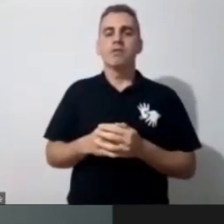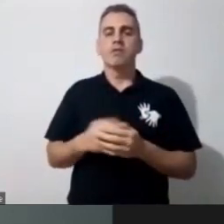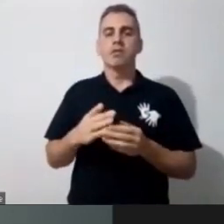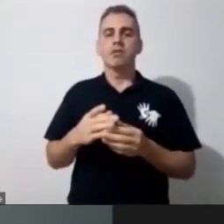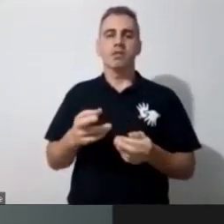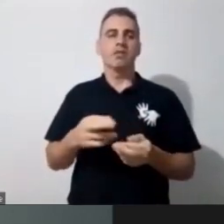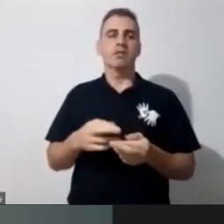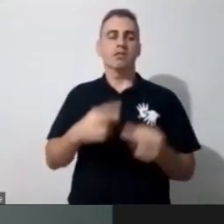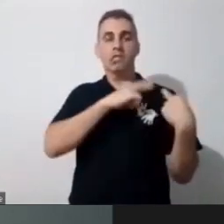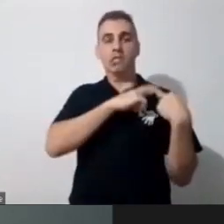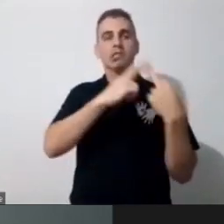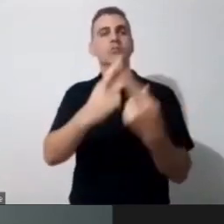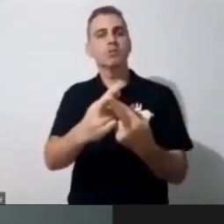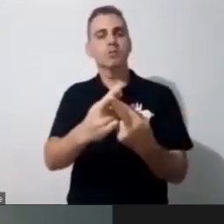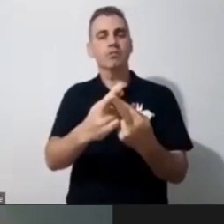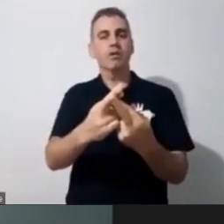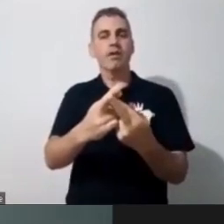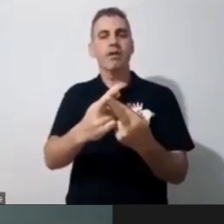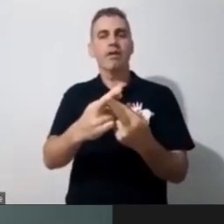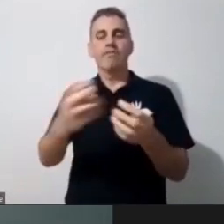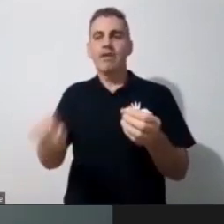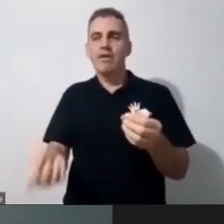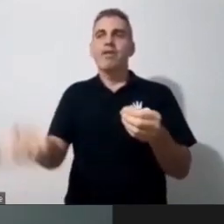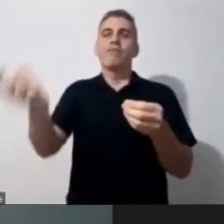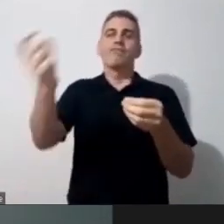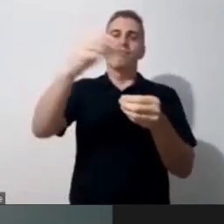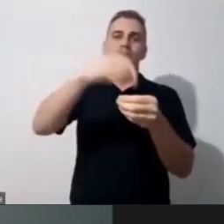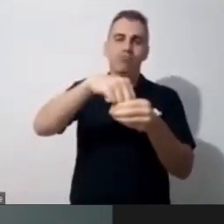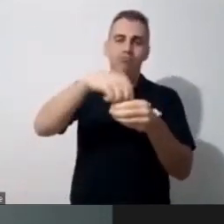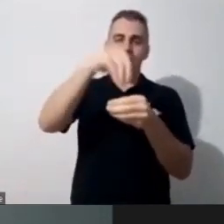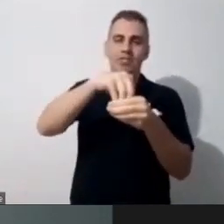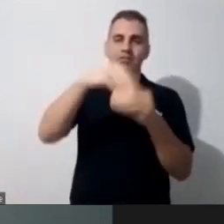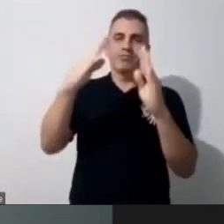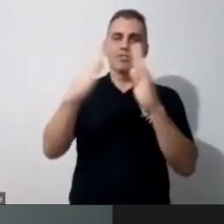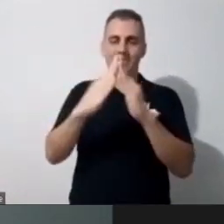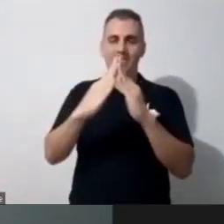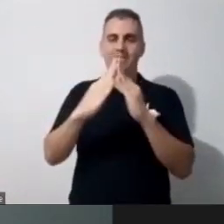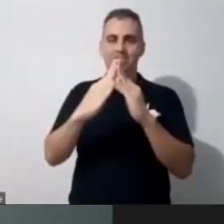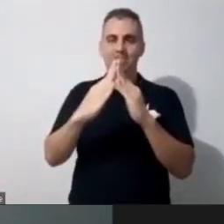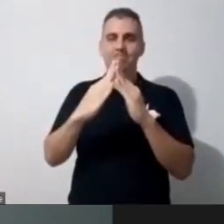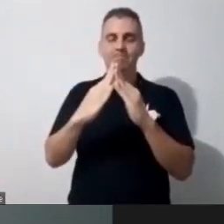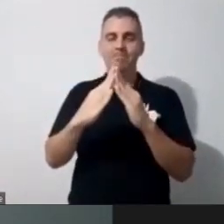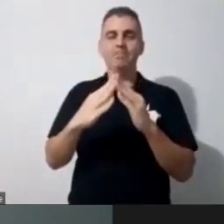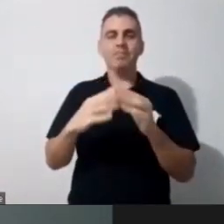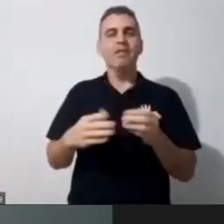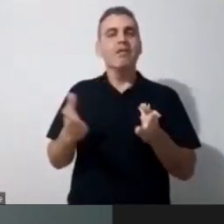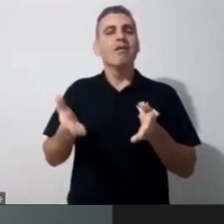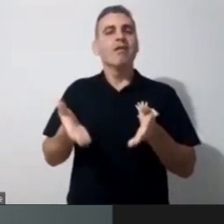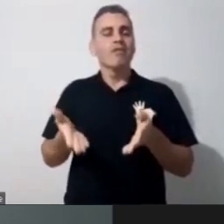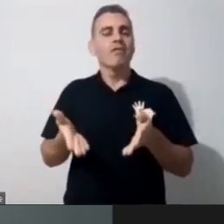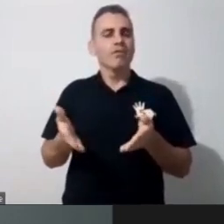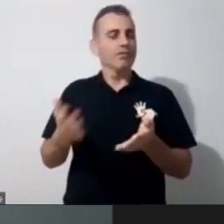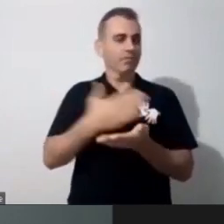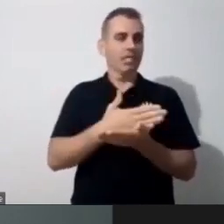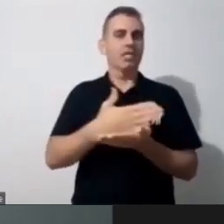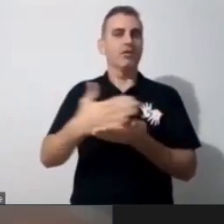foi trazer todo o trabalho, realmente, para dentro da minha casa. Então, a rotina tem sido, no início, eu acho que todo mundo passou